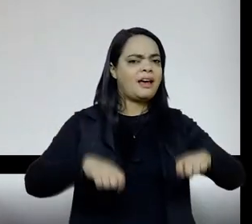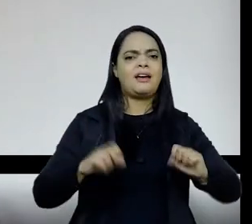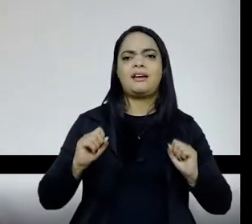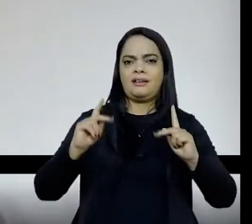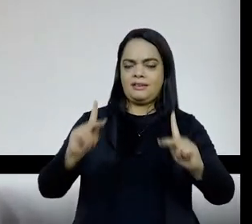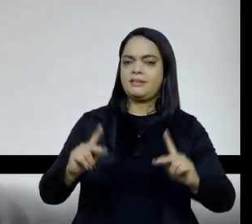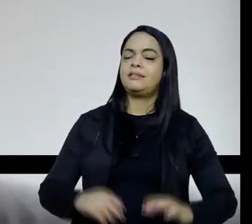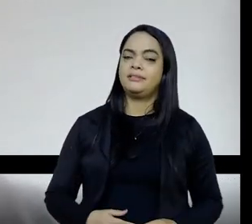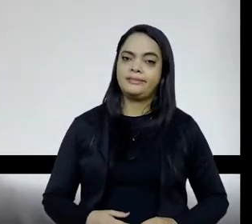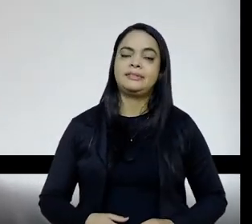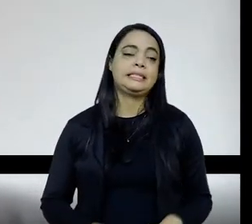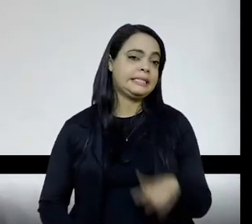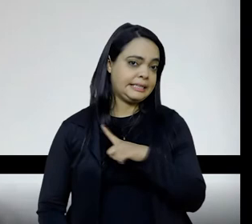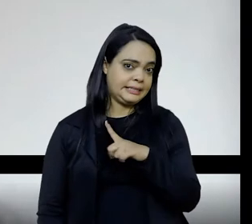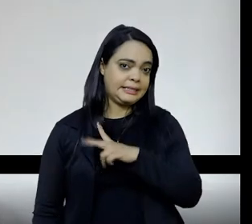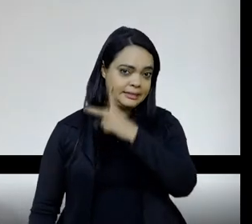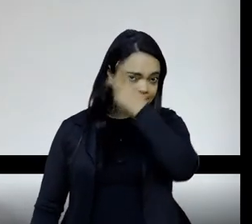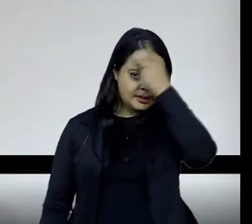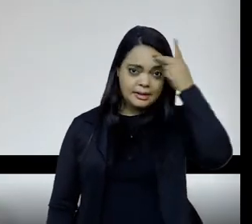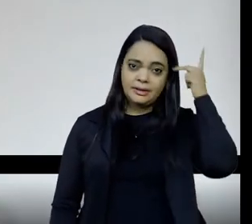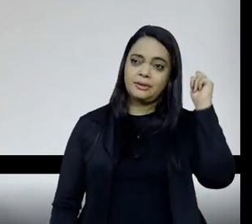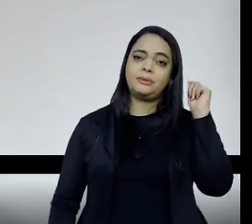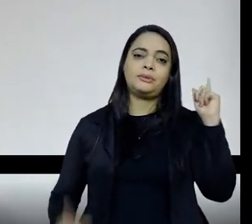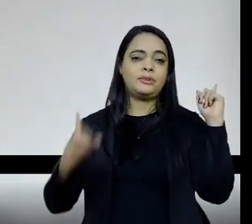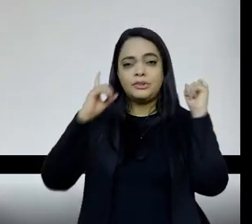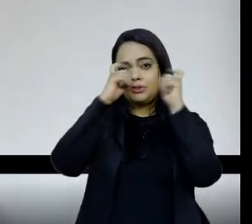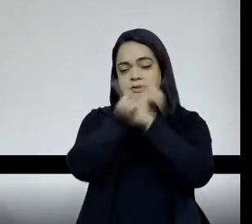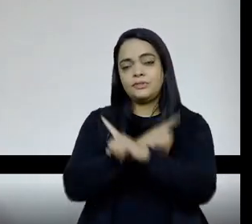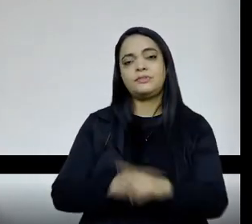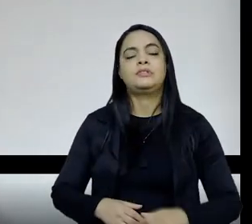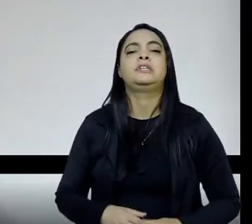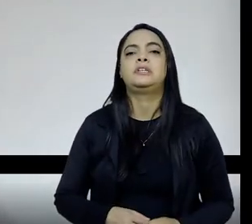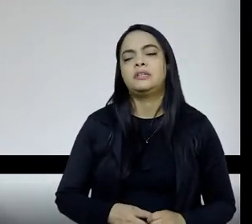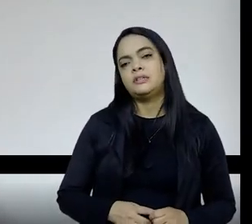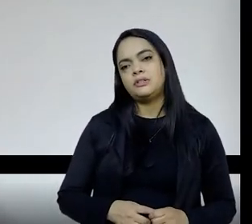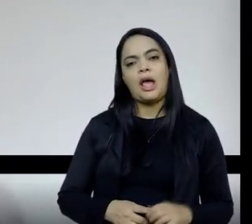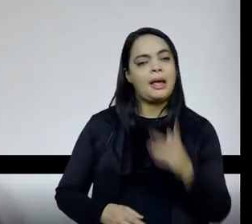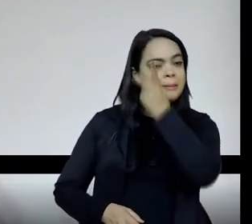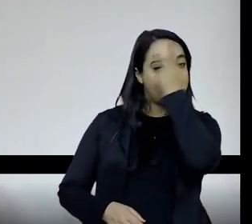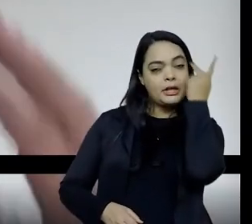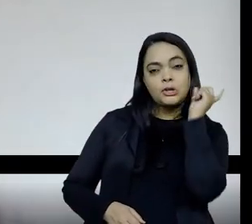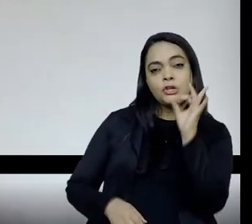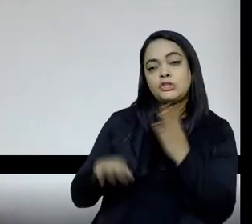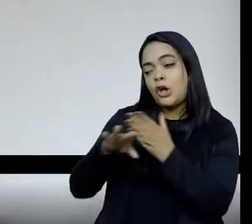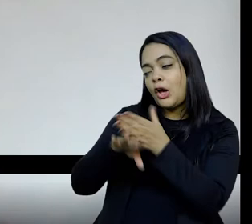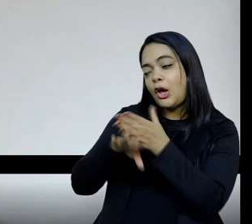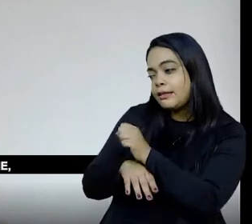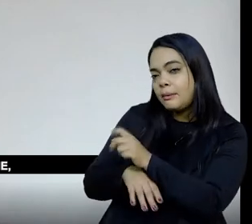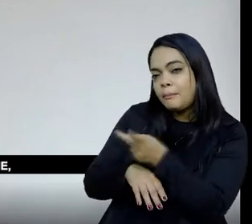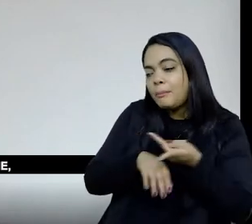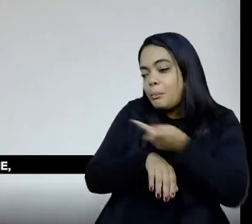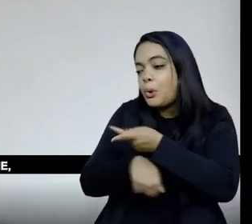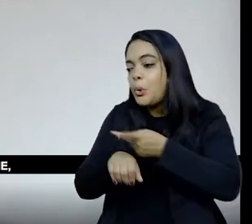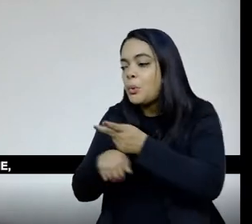ter, como é que tem muita gente cri-cri que adoraria fazer isso, entrar só para achar problema, quer dizer, legal isso,